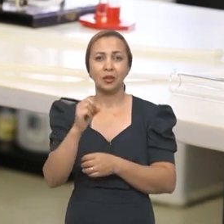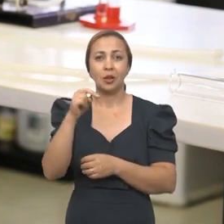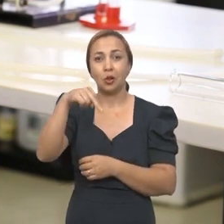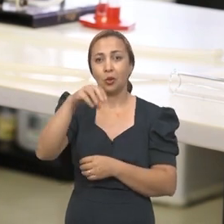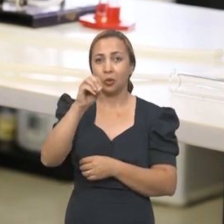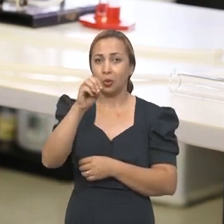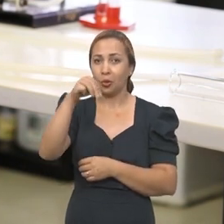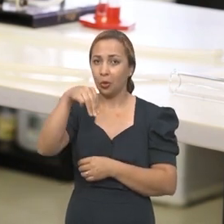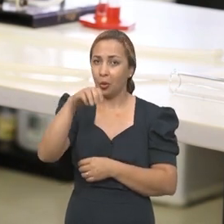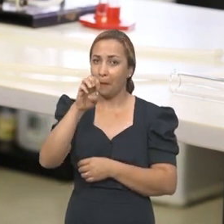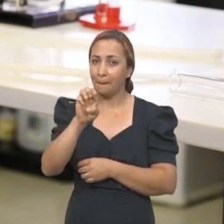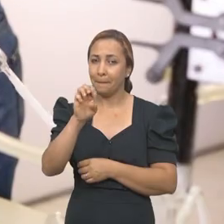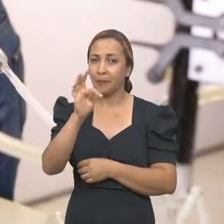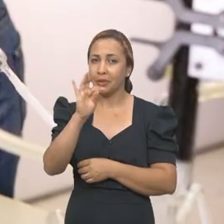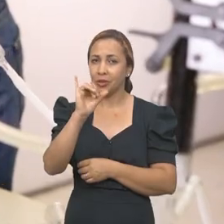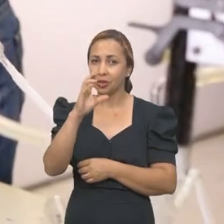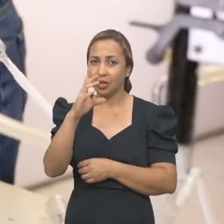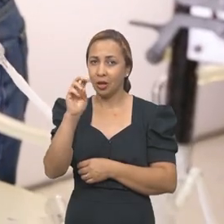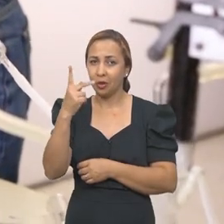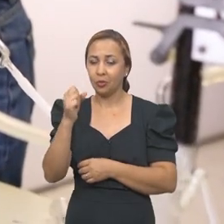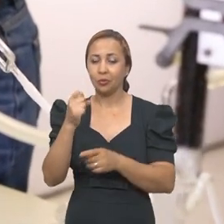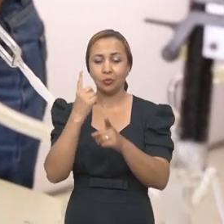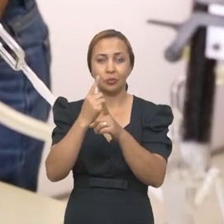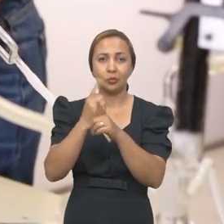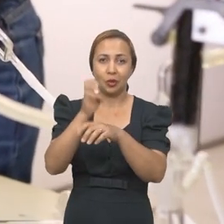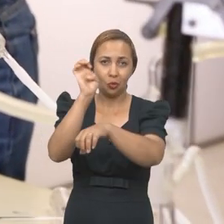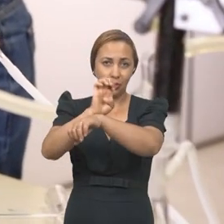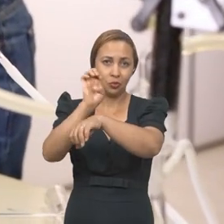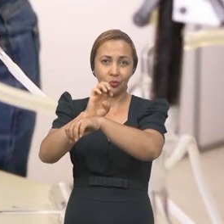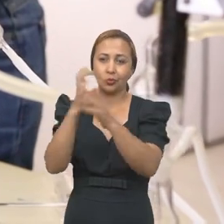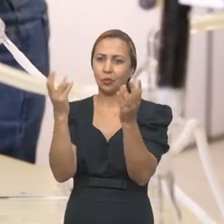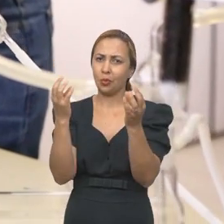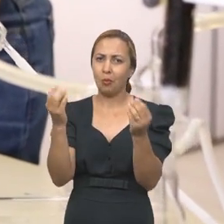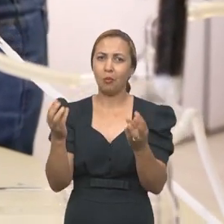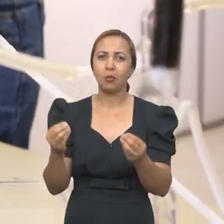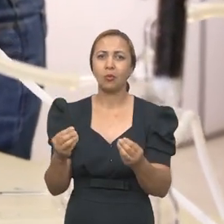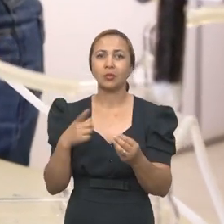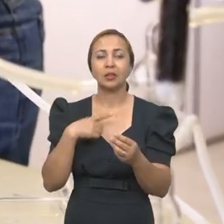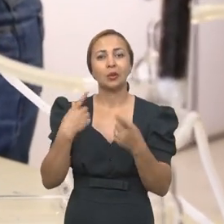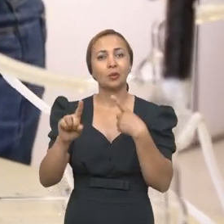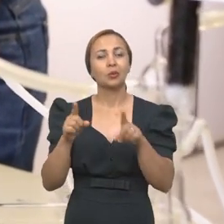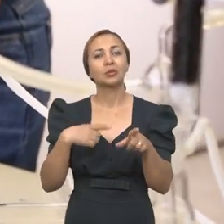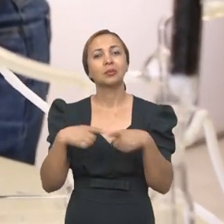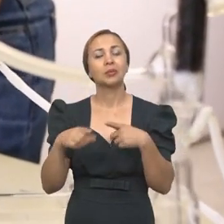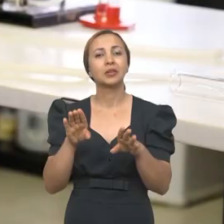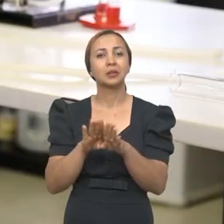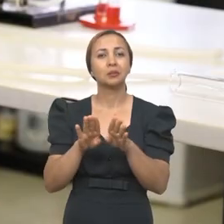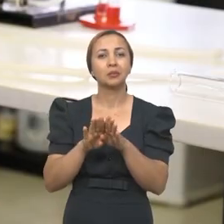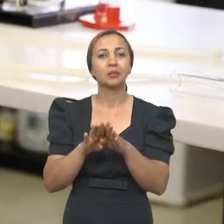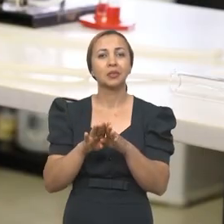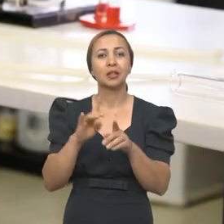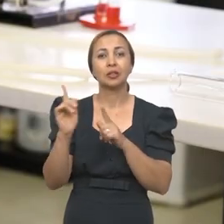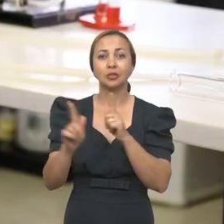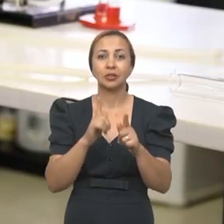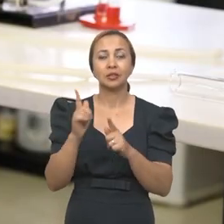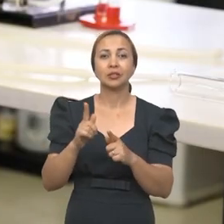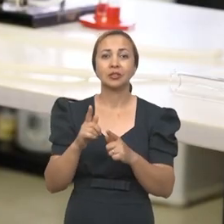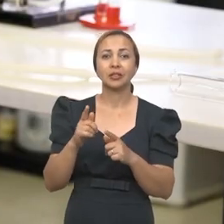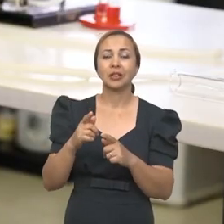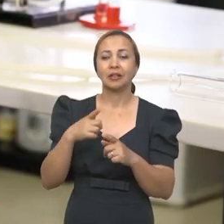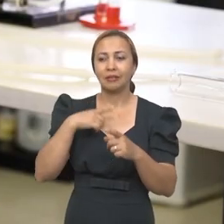é Mononicello Stanajor. É bastante encontrado aqui no estado. Também trabalhamos com outro acro, que é um acro